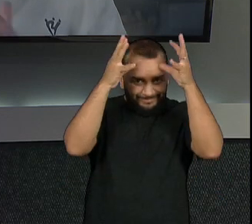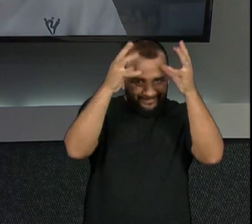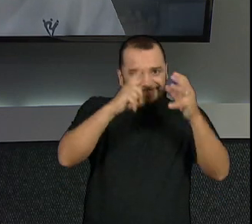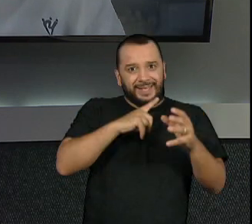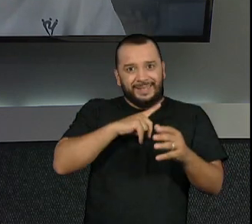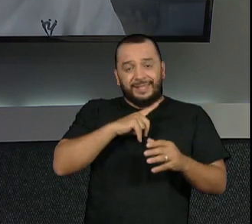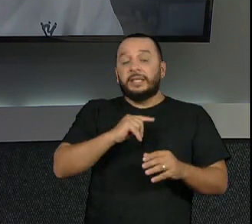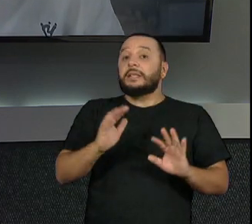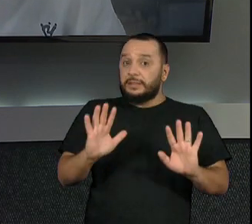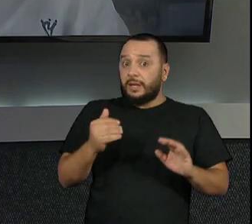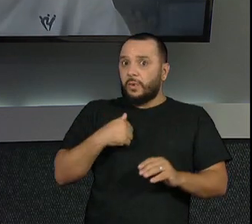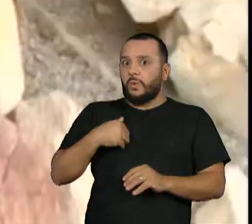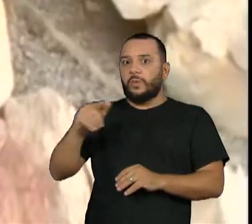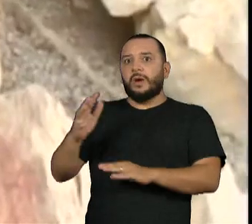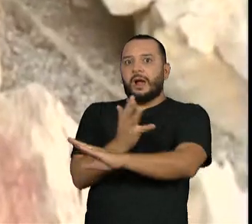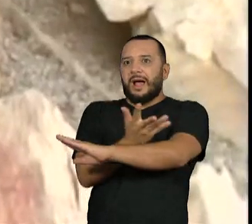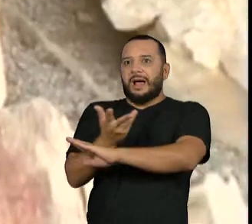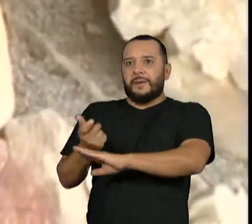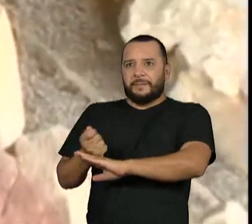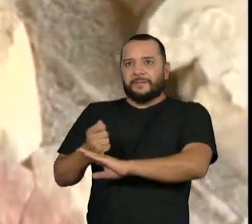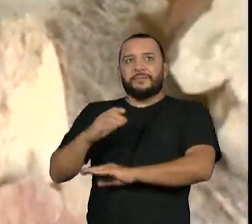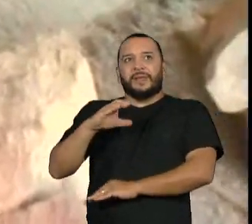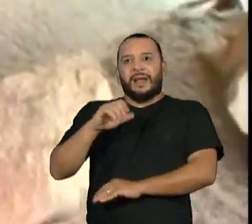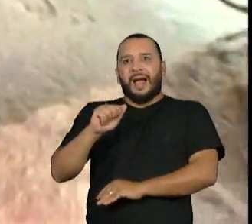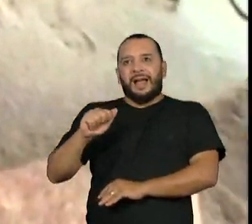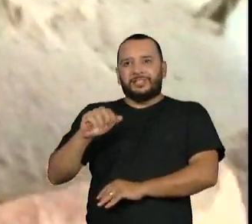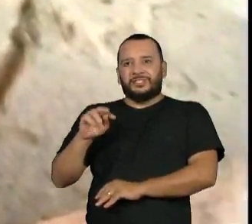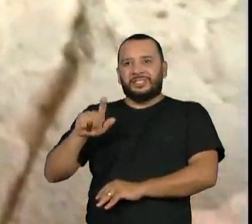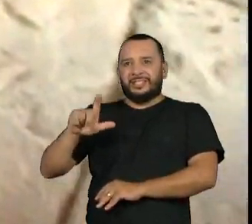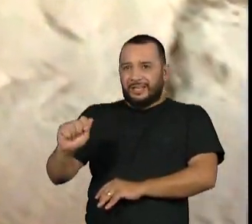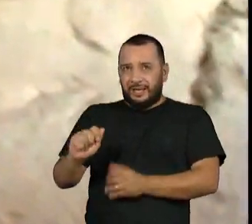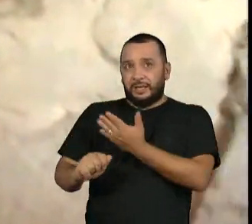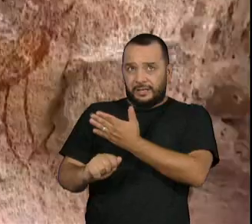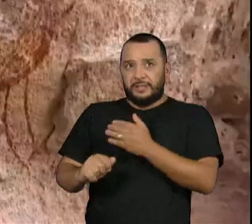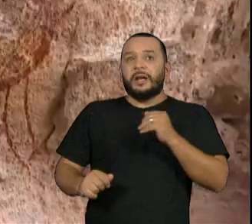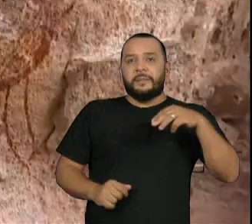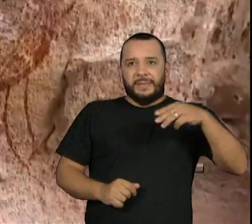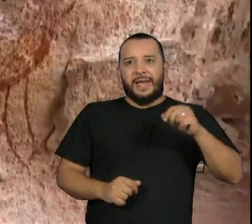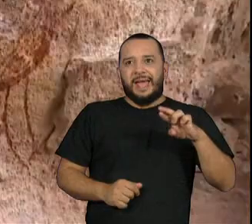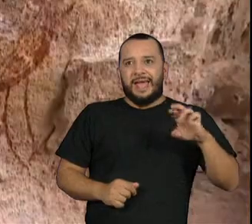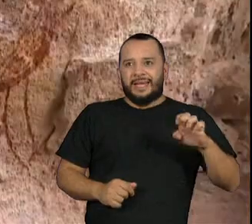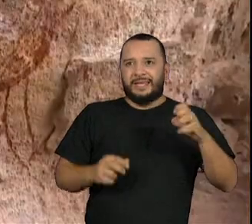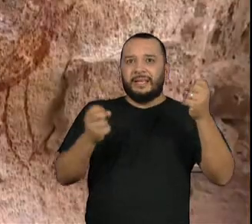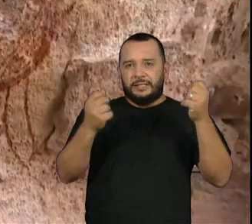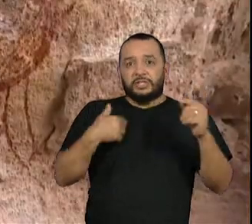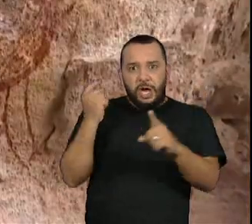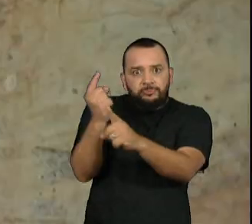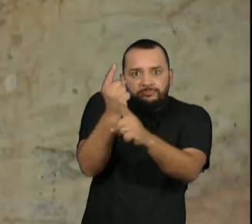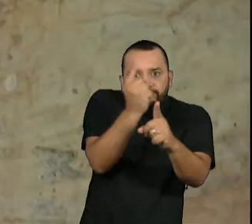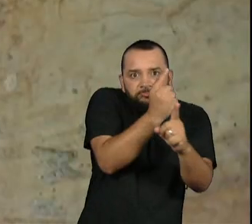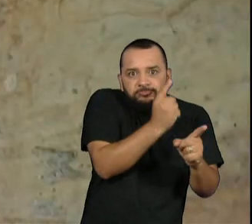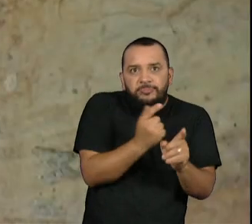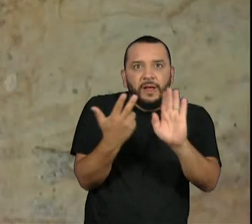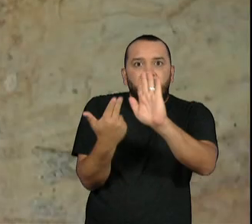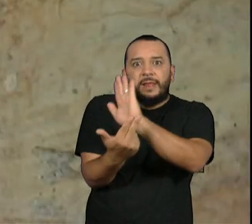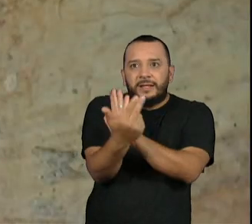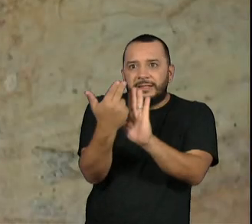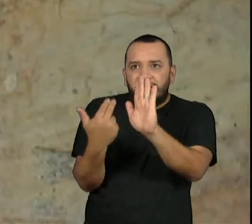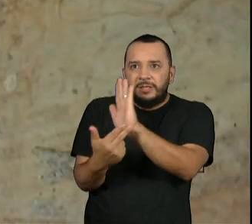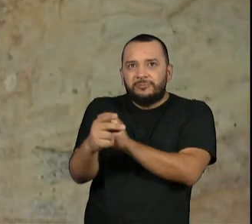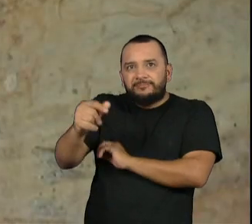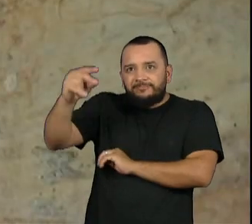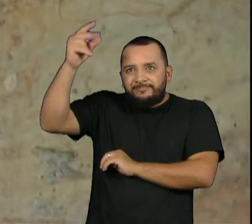da seca na Caatinga, como já dizia Niede Guitton e as suas equipes, que descobriram pinturas rupestres também, que